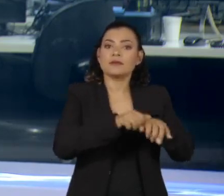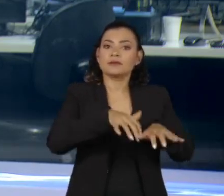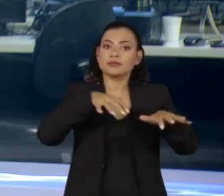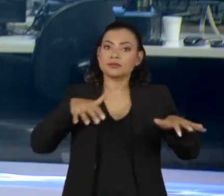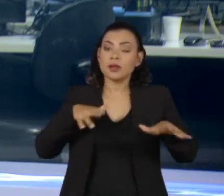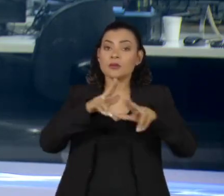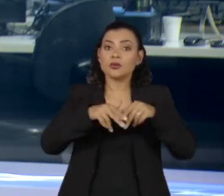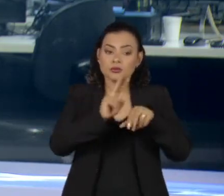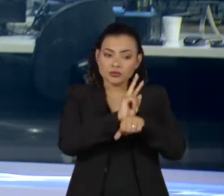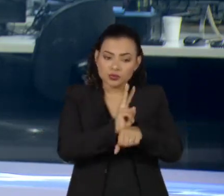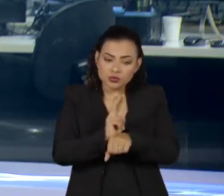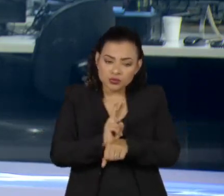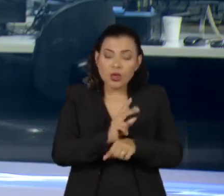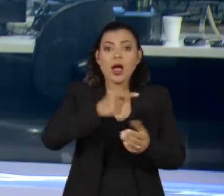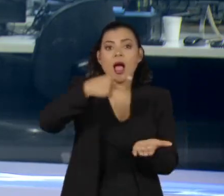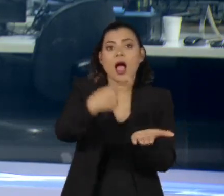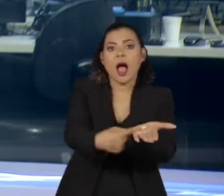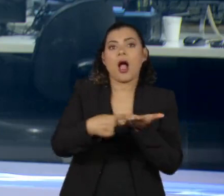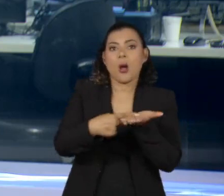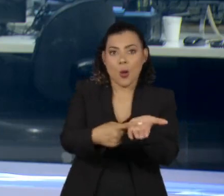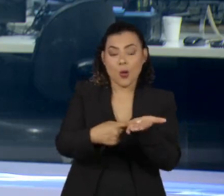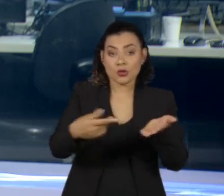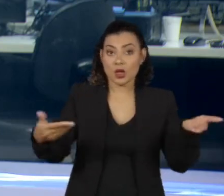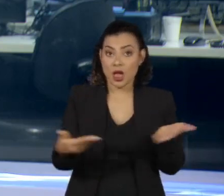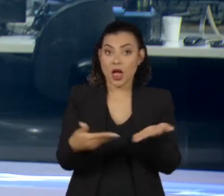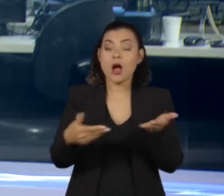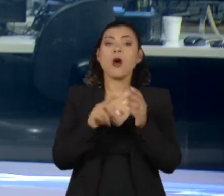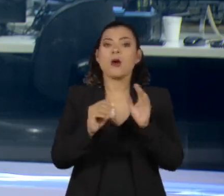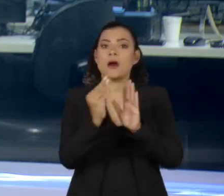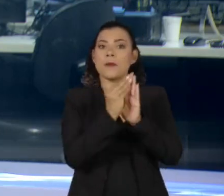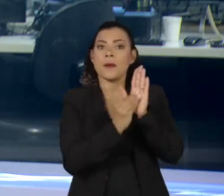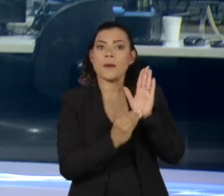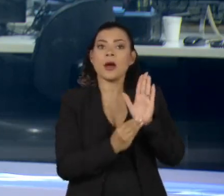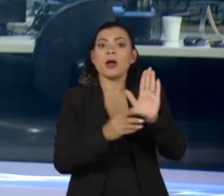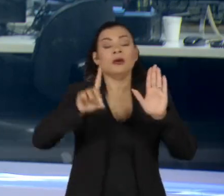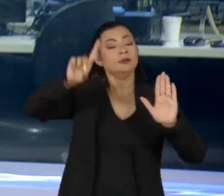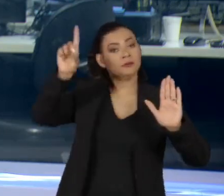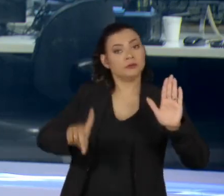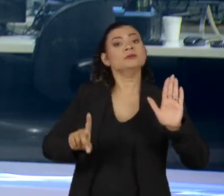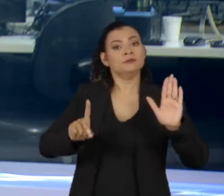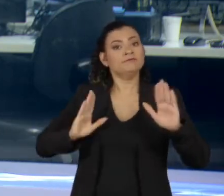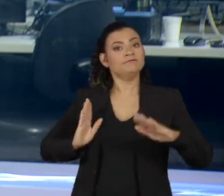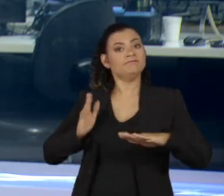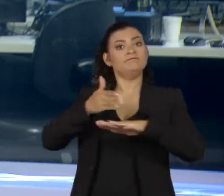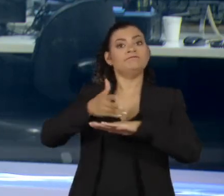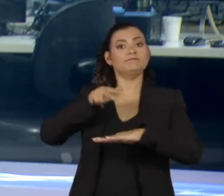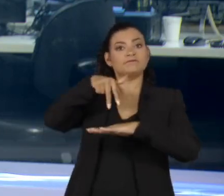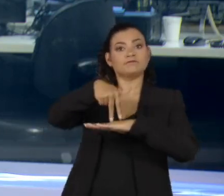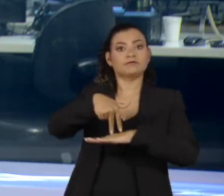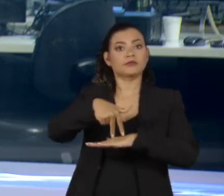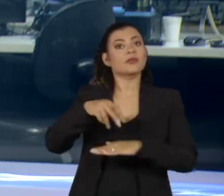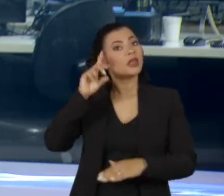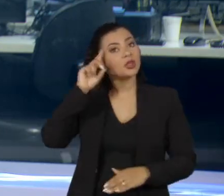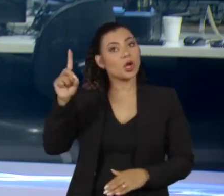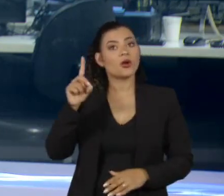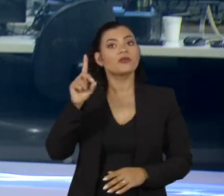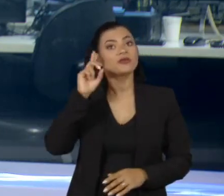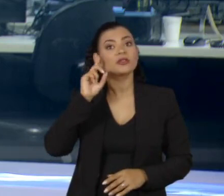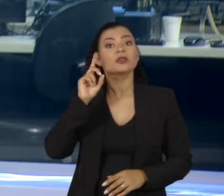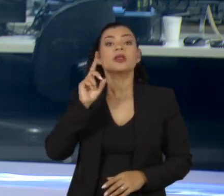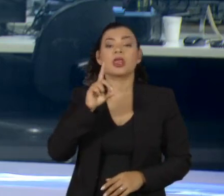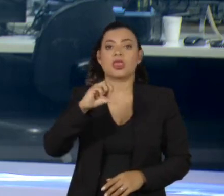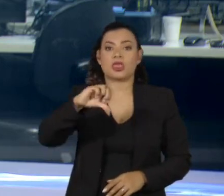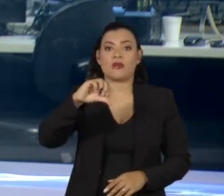o grupo chegou a um acordo que, na prática, dá aos parlamentares o direito de ir ao plenário só nove dias por mês.